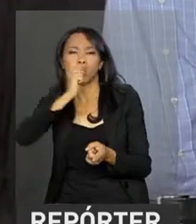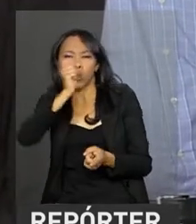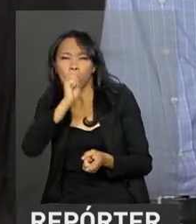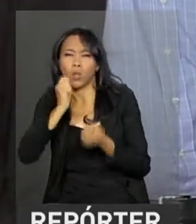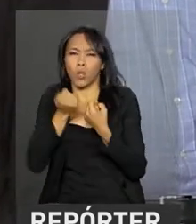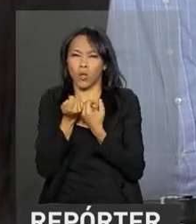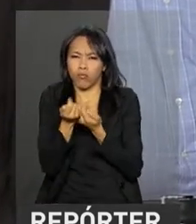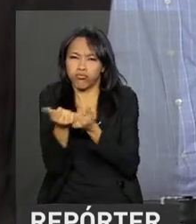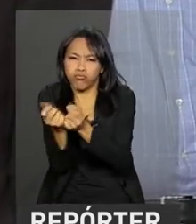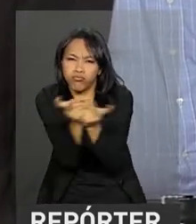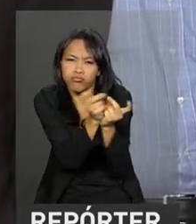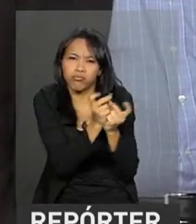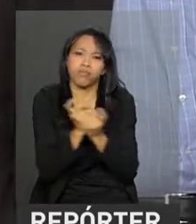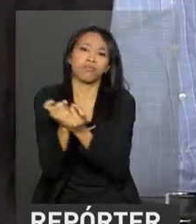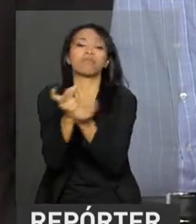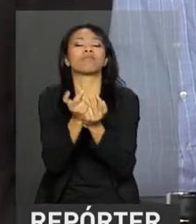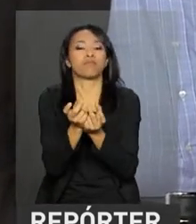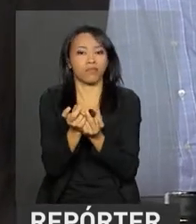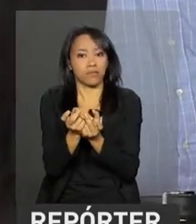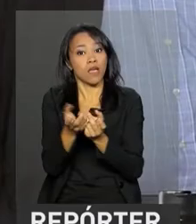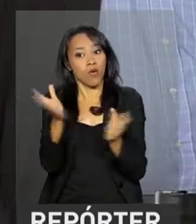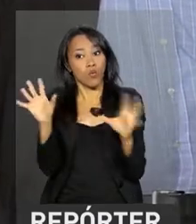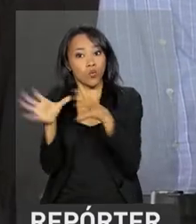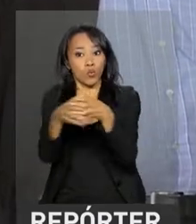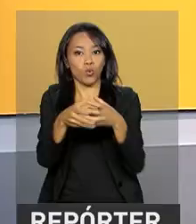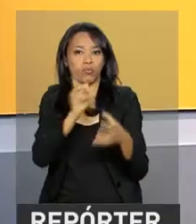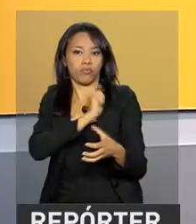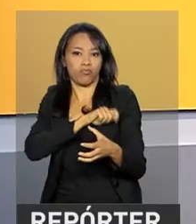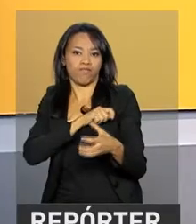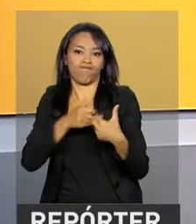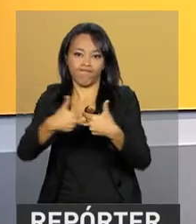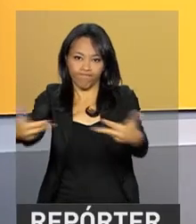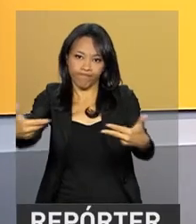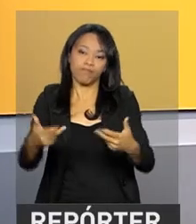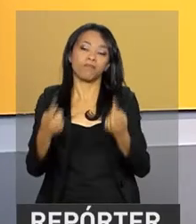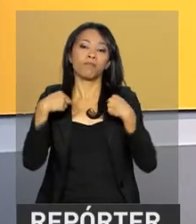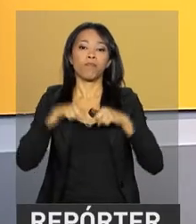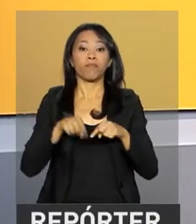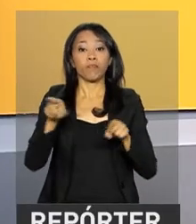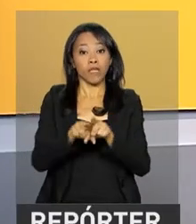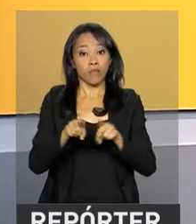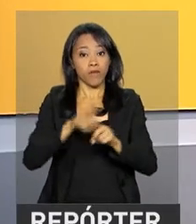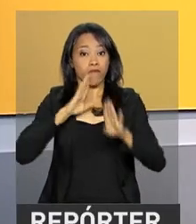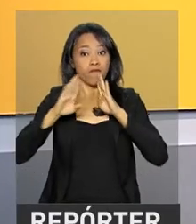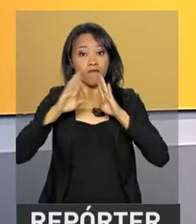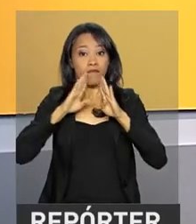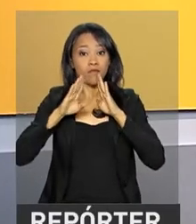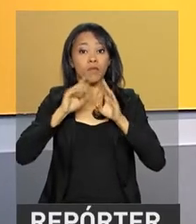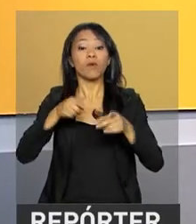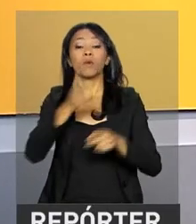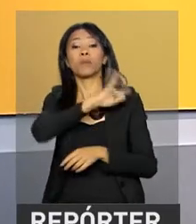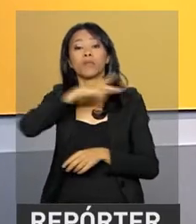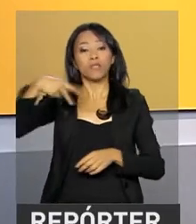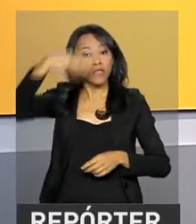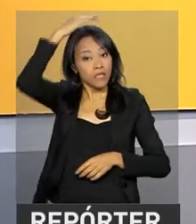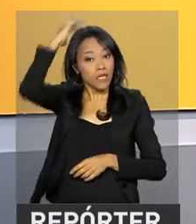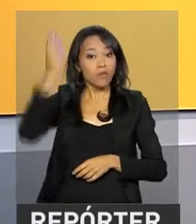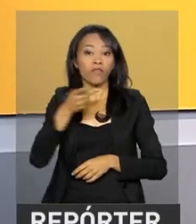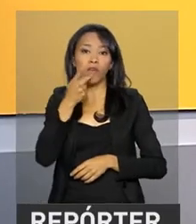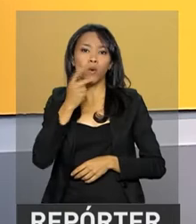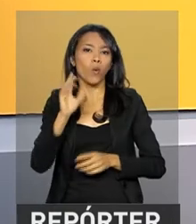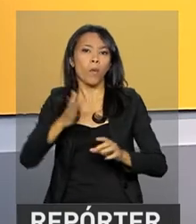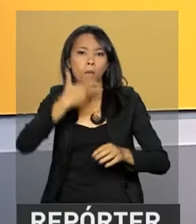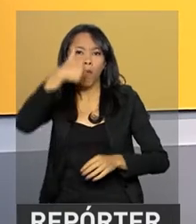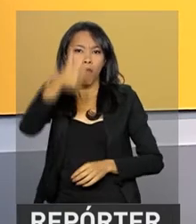enfim, as organizações criminosas em geral. E pelas redes sociais, o presidente Temer falou sobre a melhora na